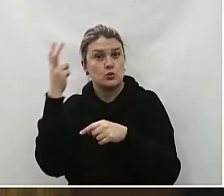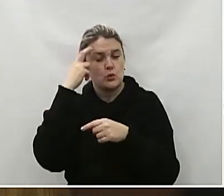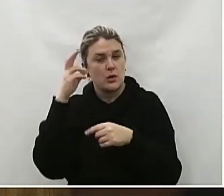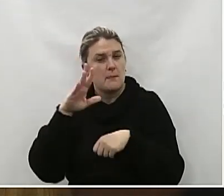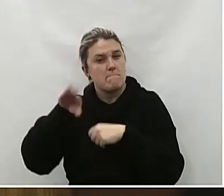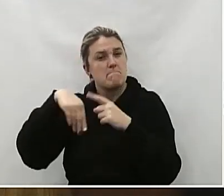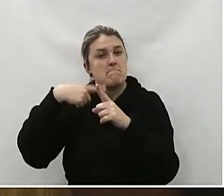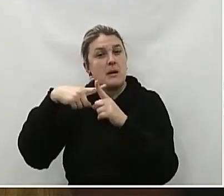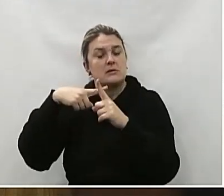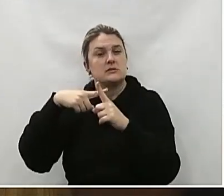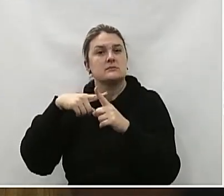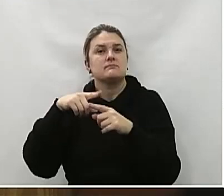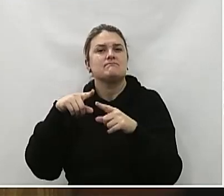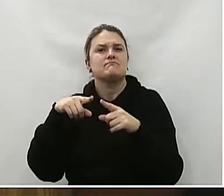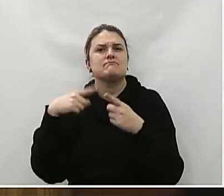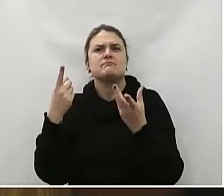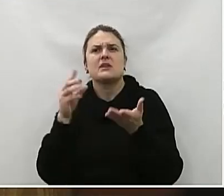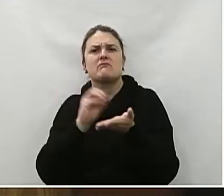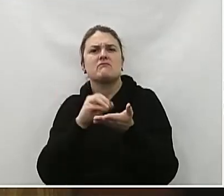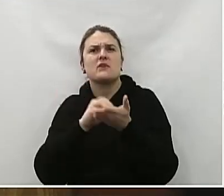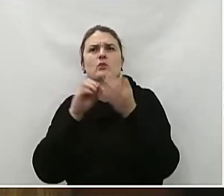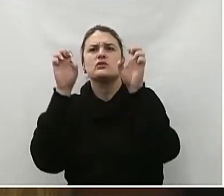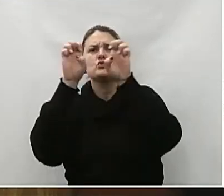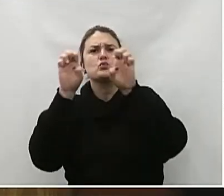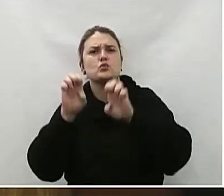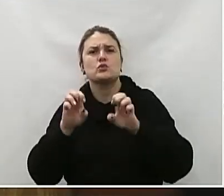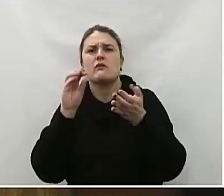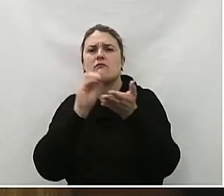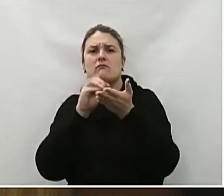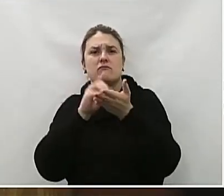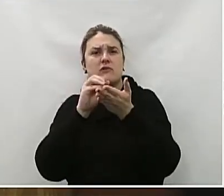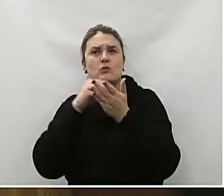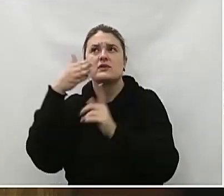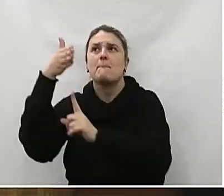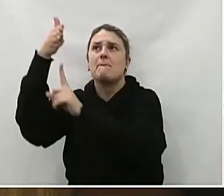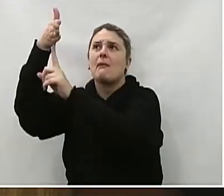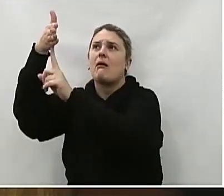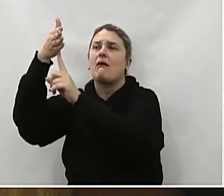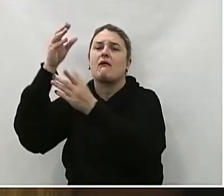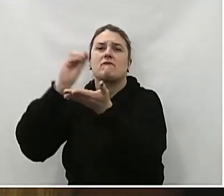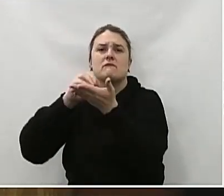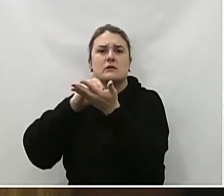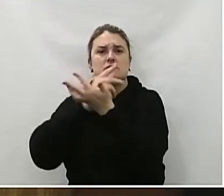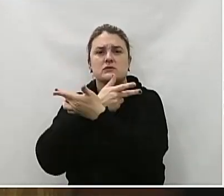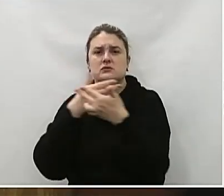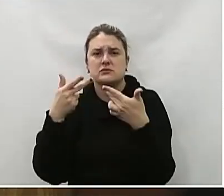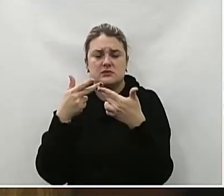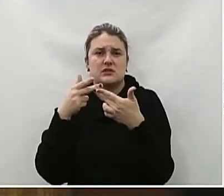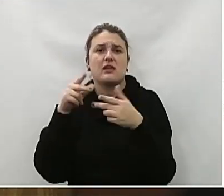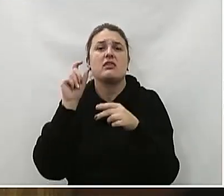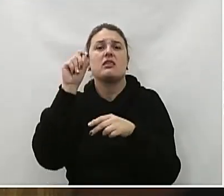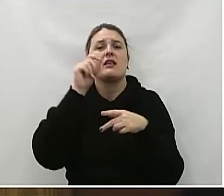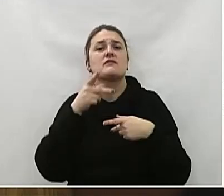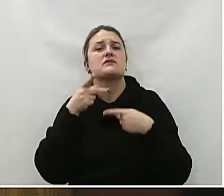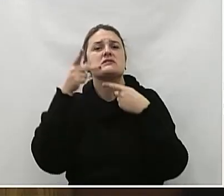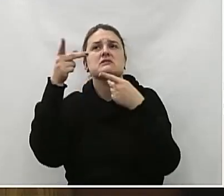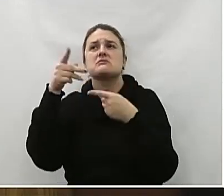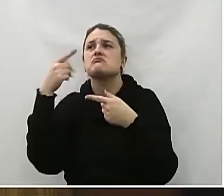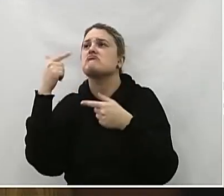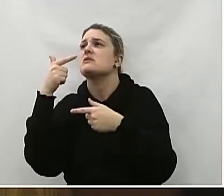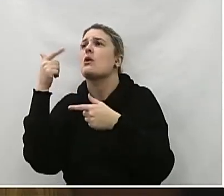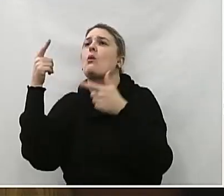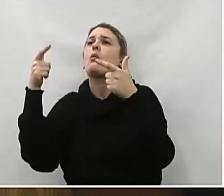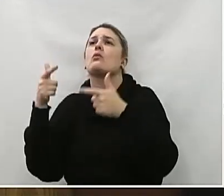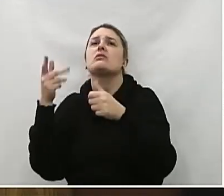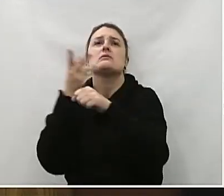entanto, temos notado uma lacuna na infraestrutura de sinalização Que afeta tanto os nossos alunos quanto os visitantes Dificultando a